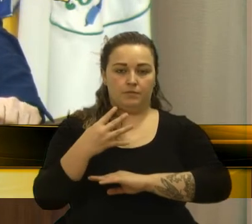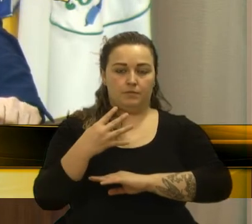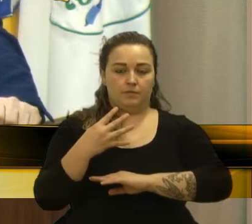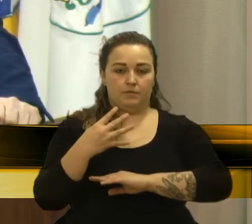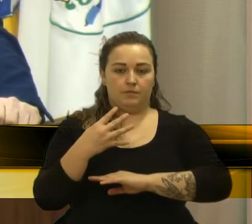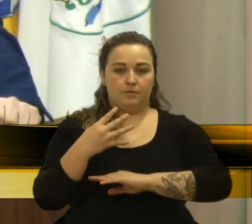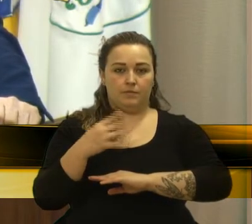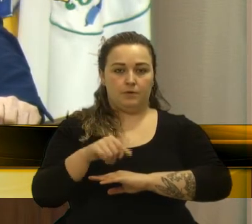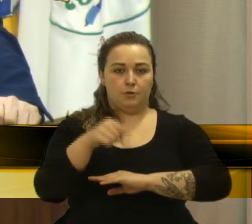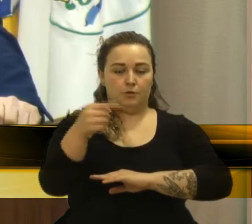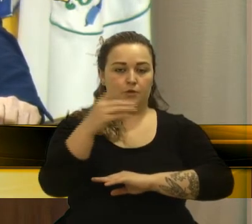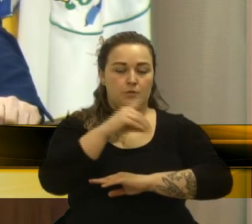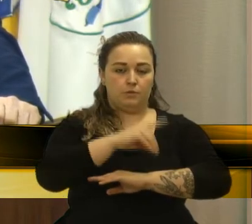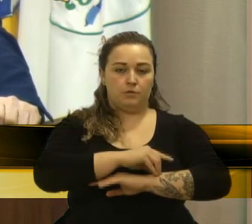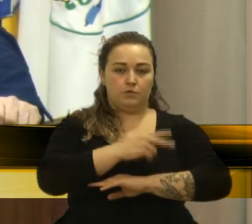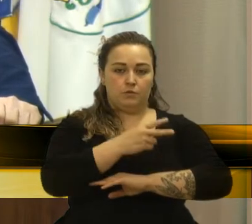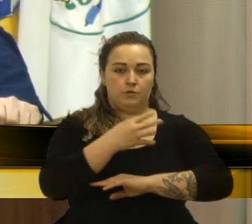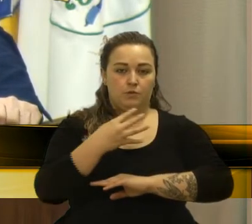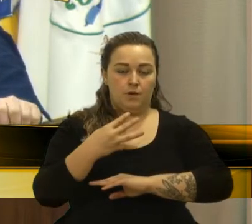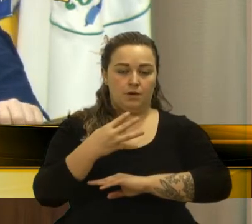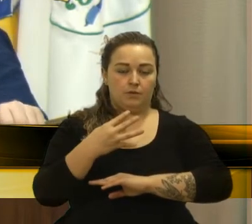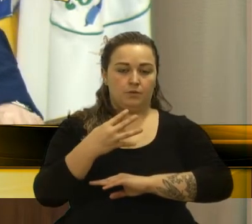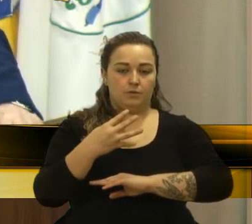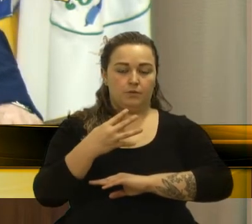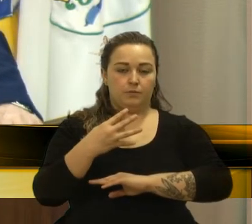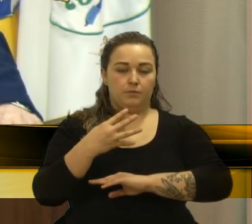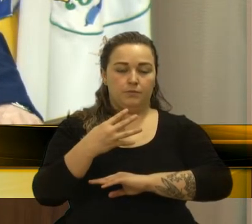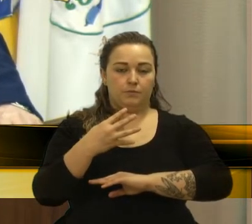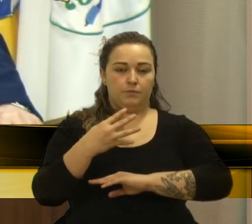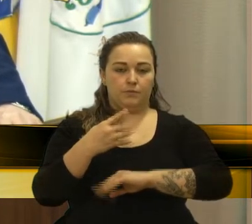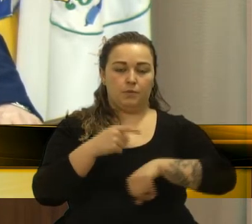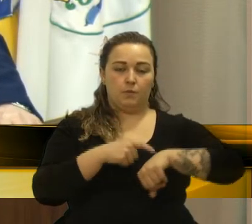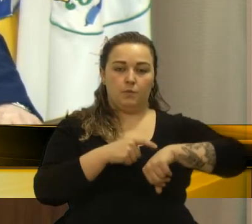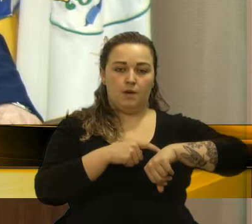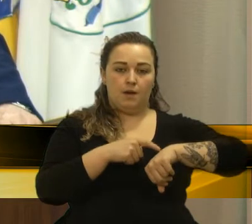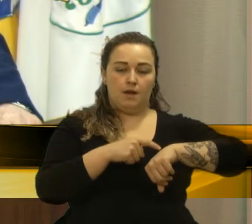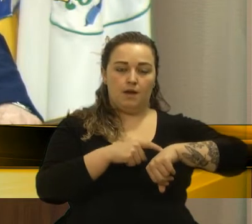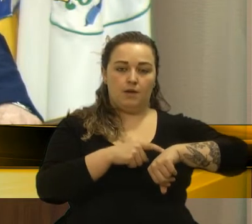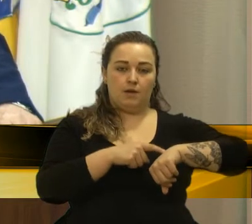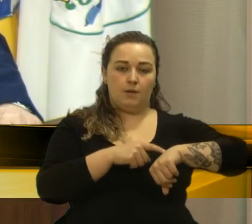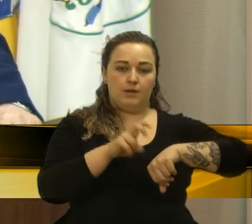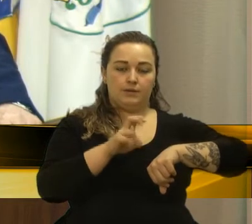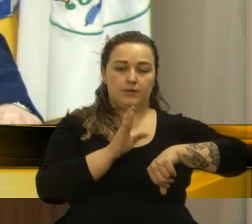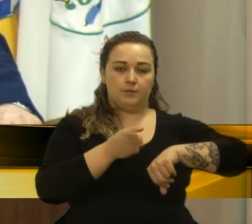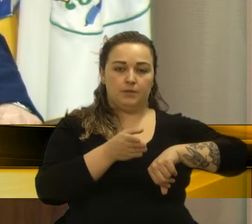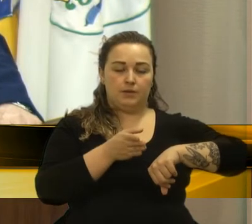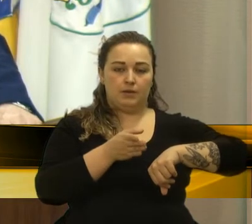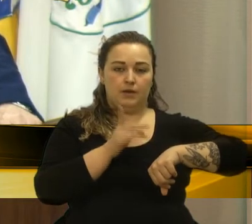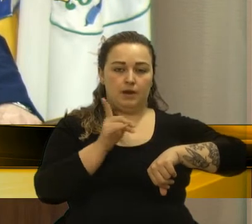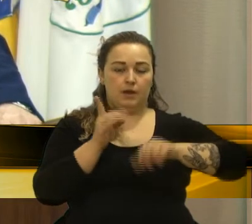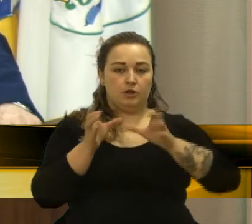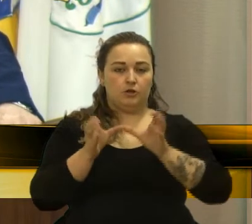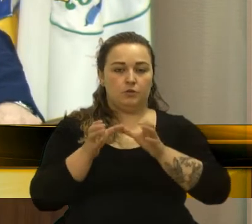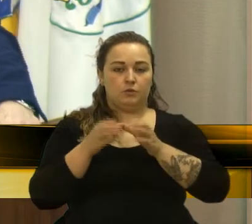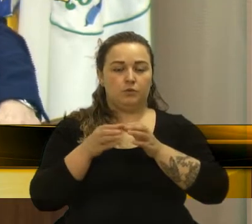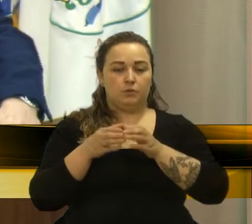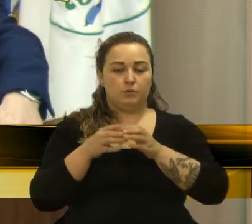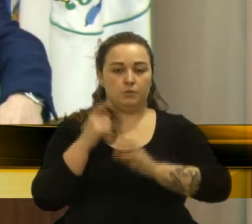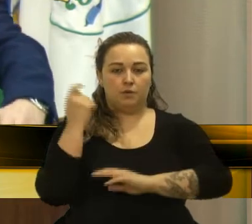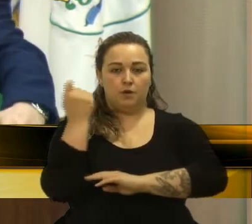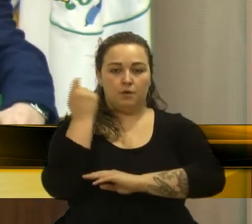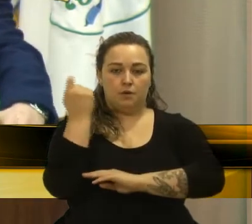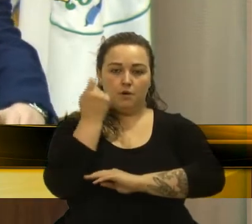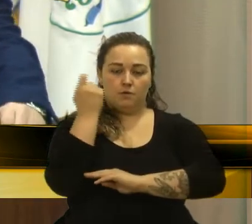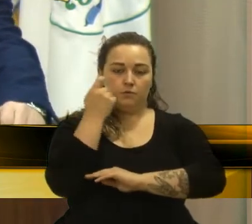dia 24 do 9 às 17h30 na bancada gaúcha, fazendo a defesa